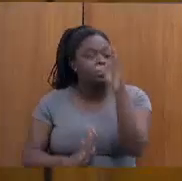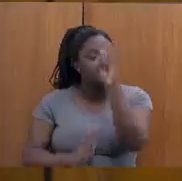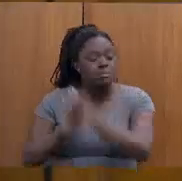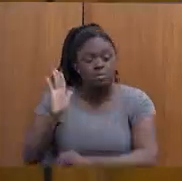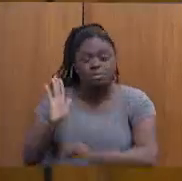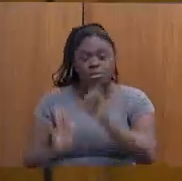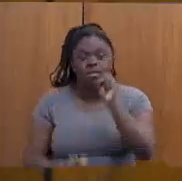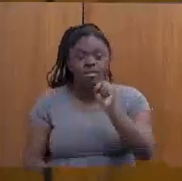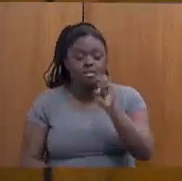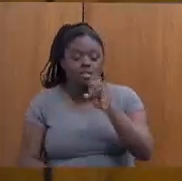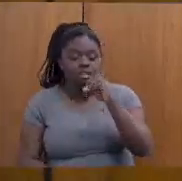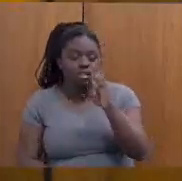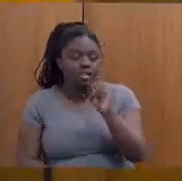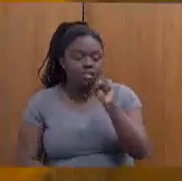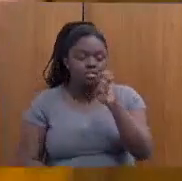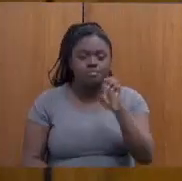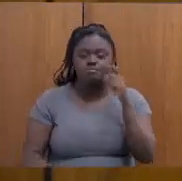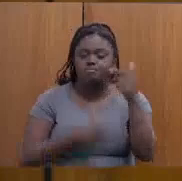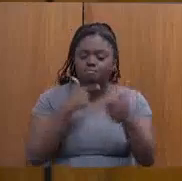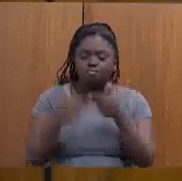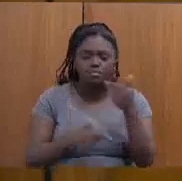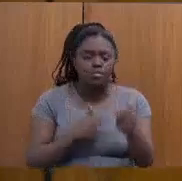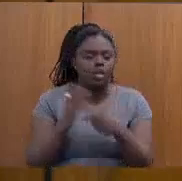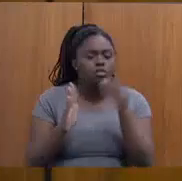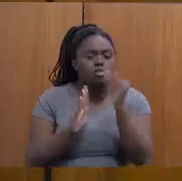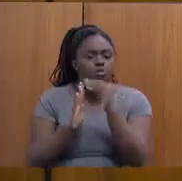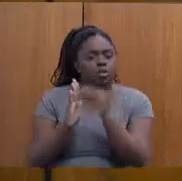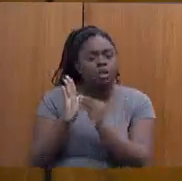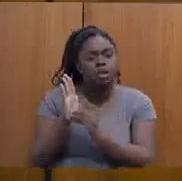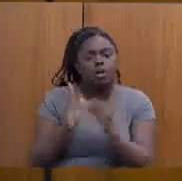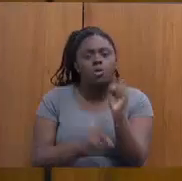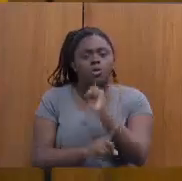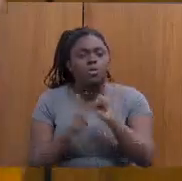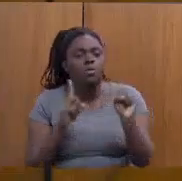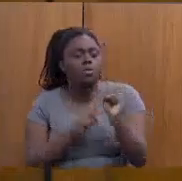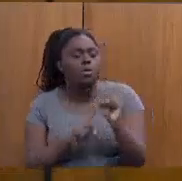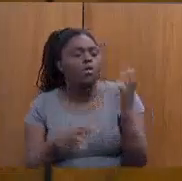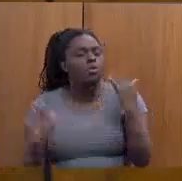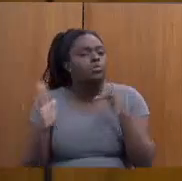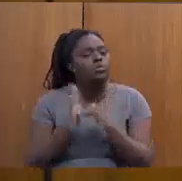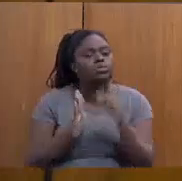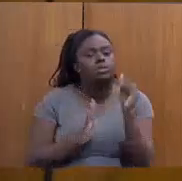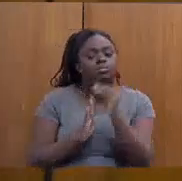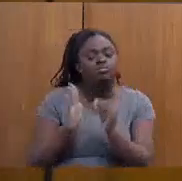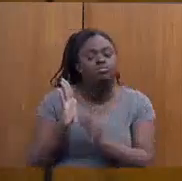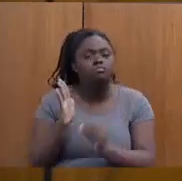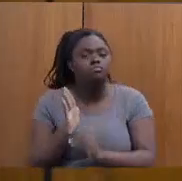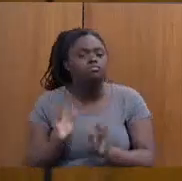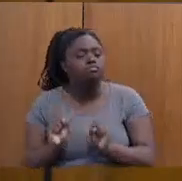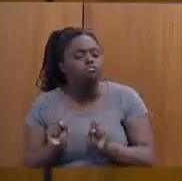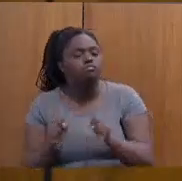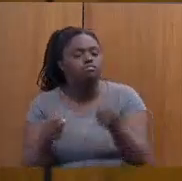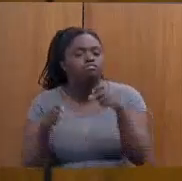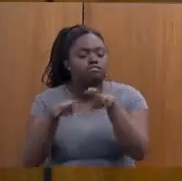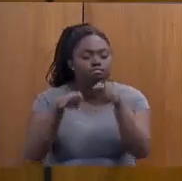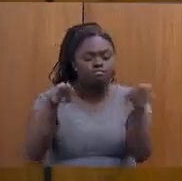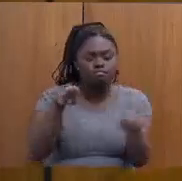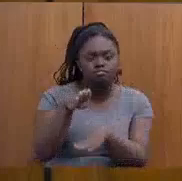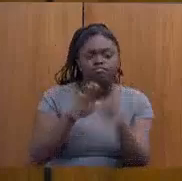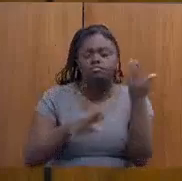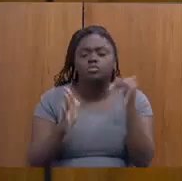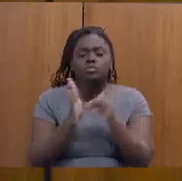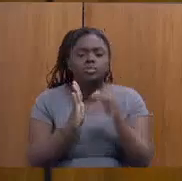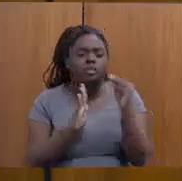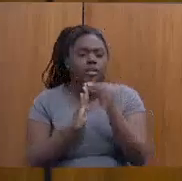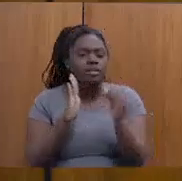CEDES, que trabalha toda a agenda social, toda a agenda de enfrentamento às desigualdades, toda a agenda de